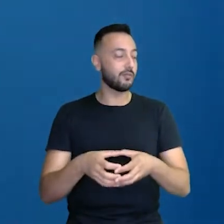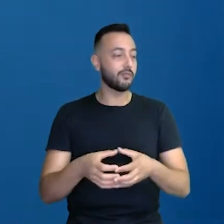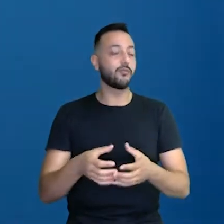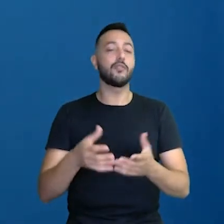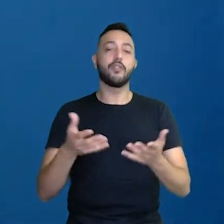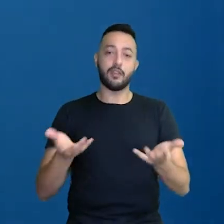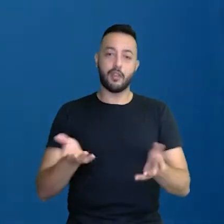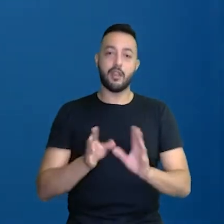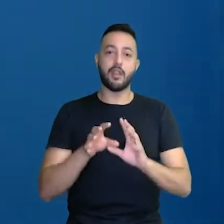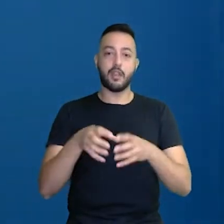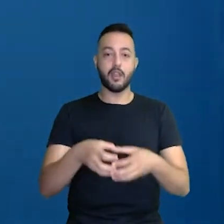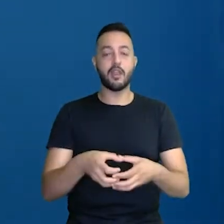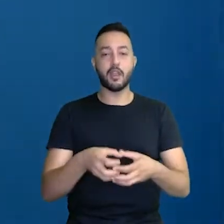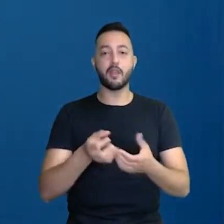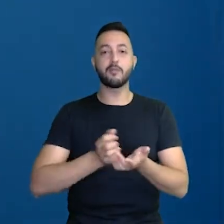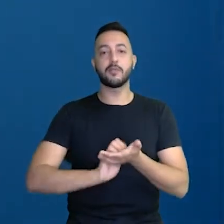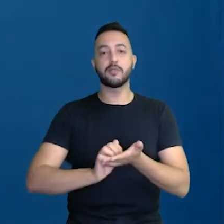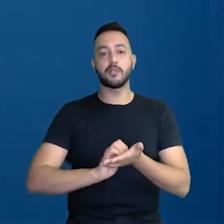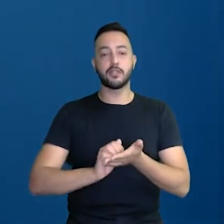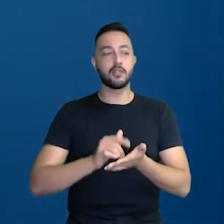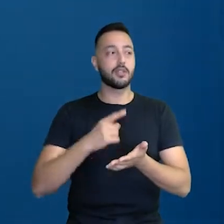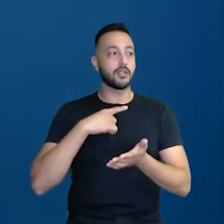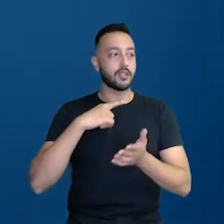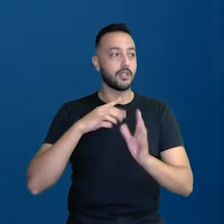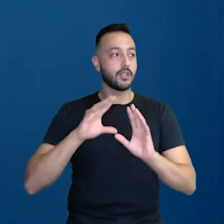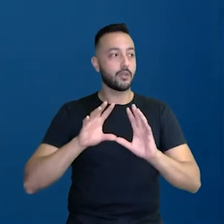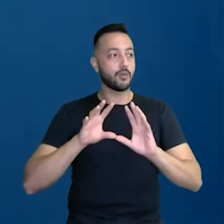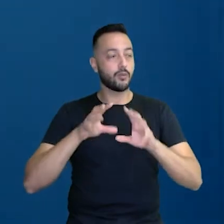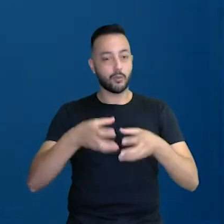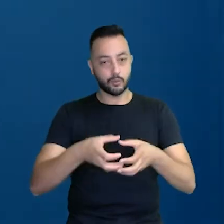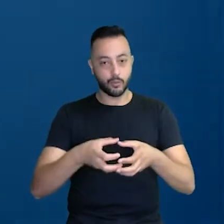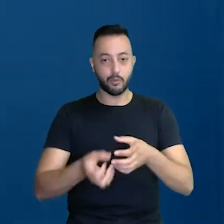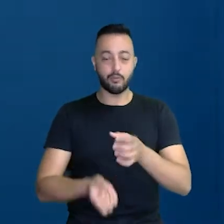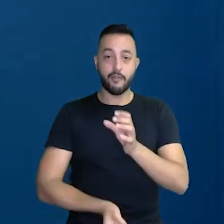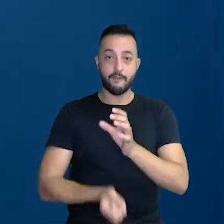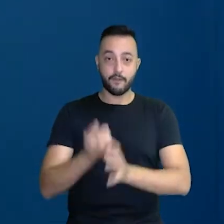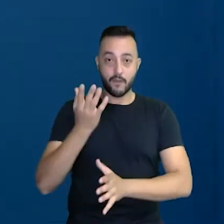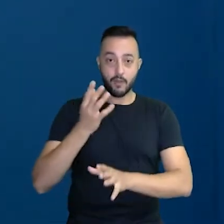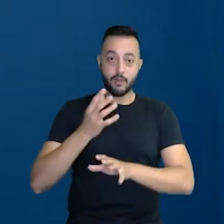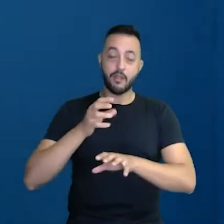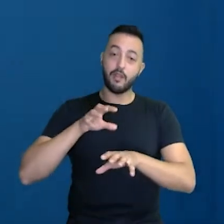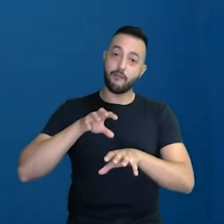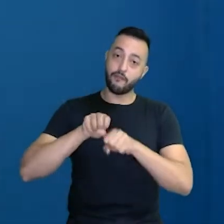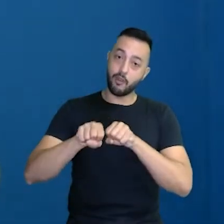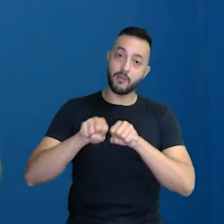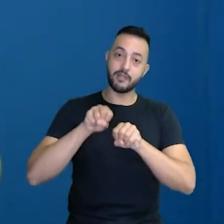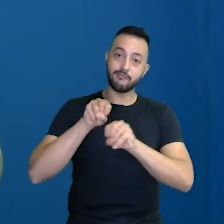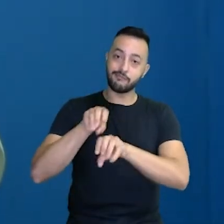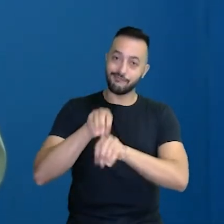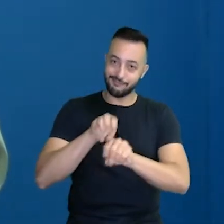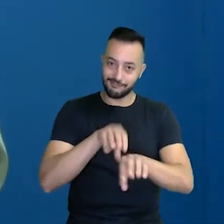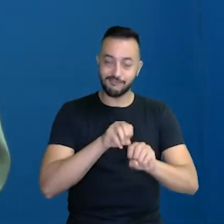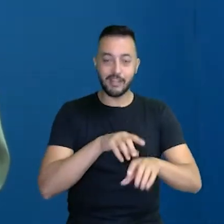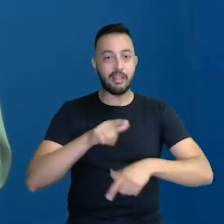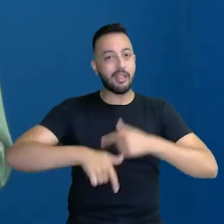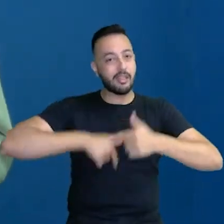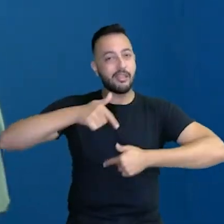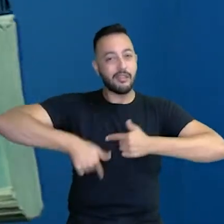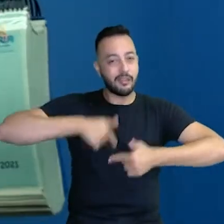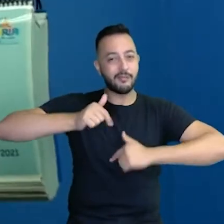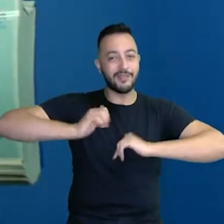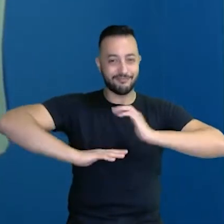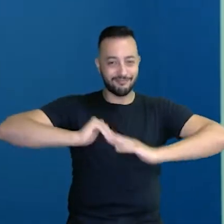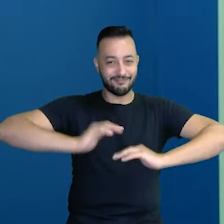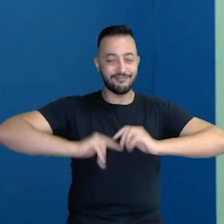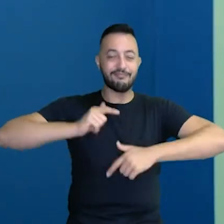a nossa equipe daquele grupo de formação, trabalhou exaustivamente para nós